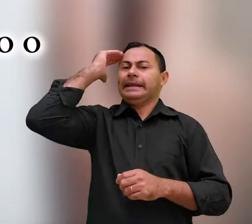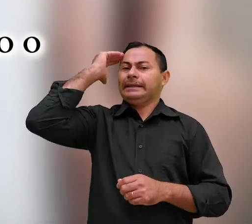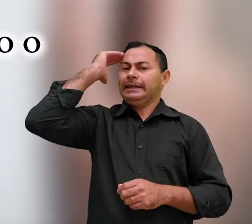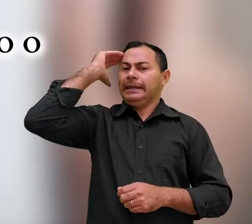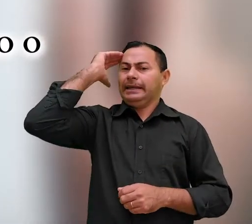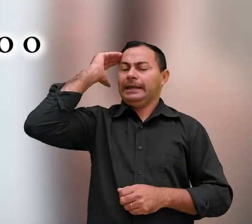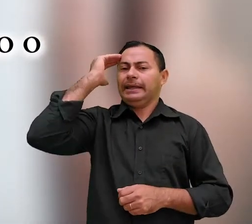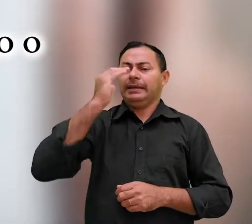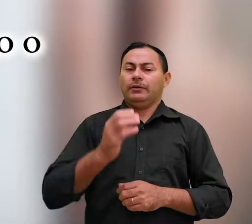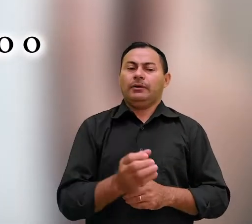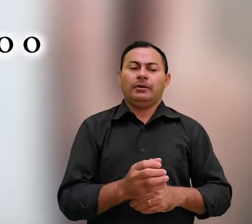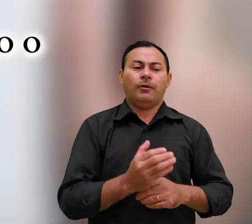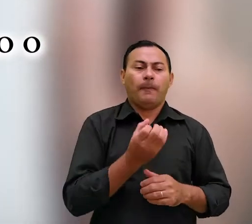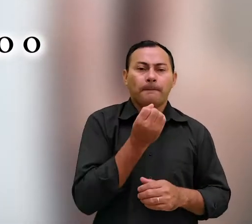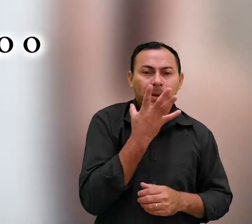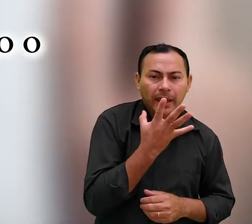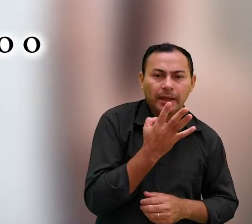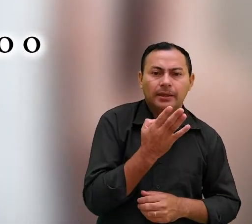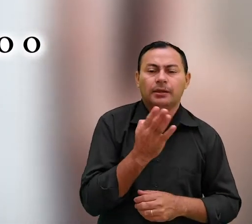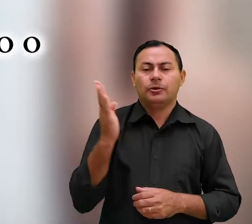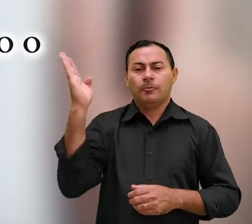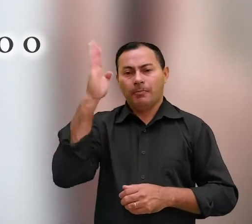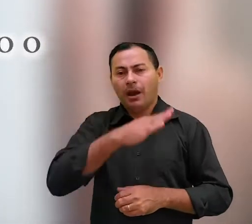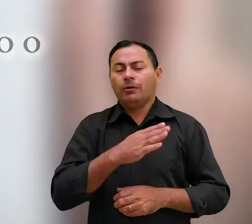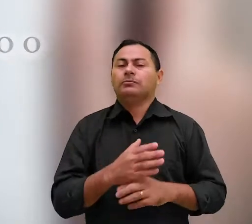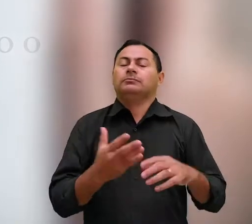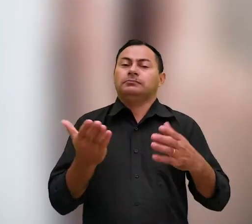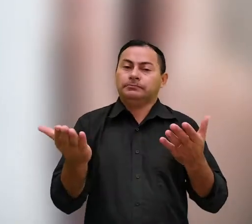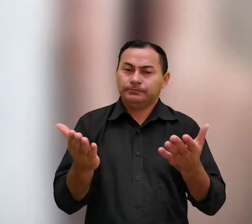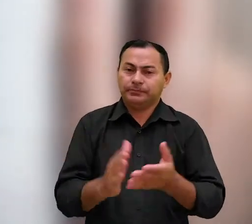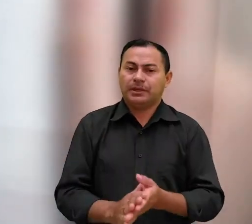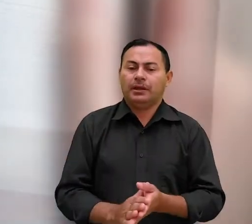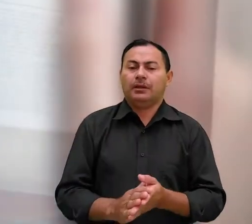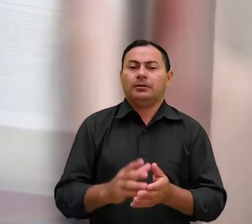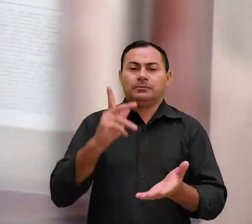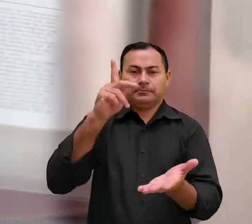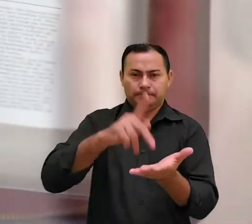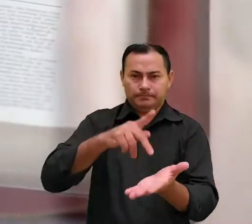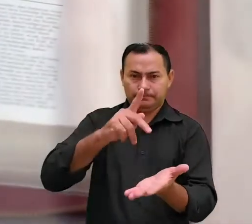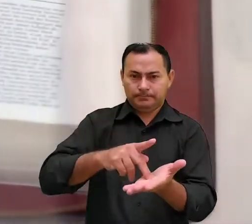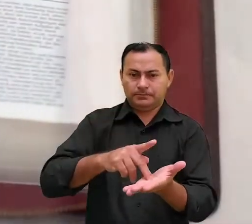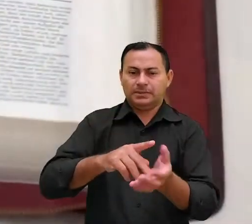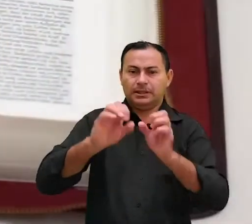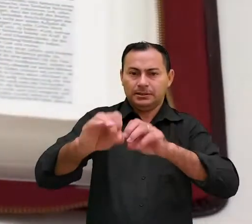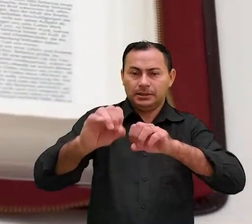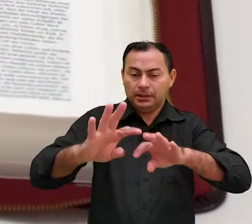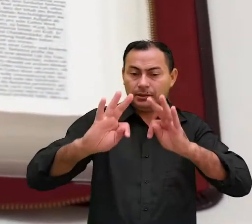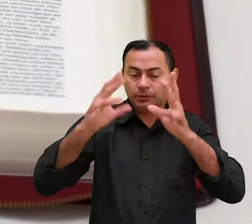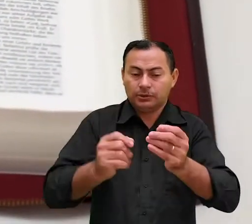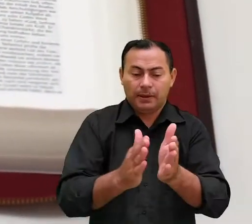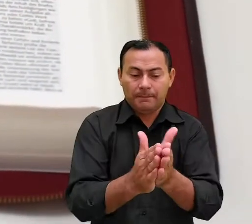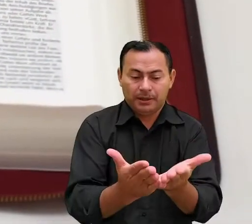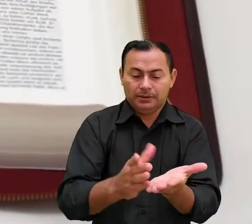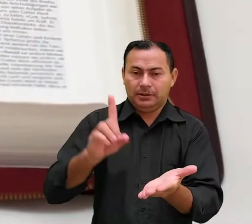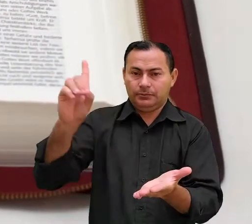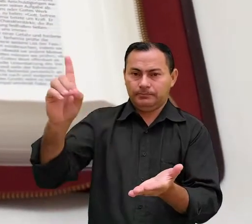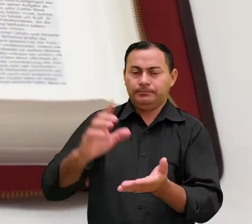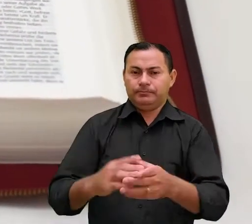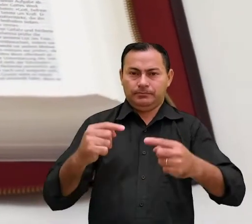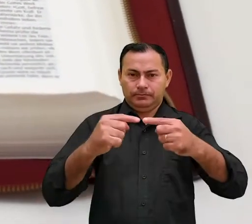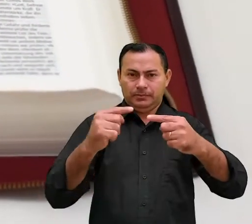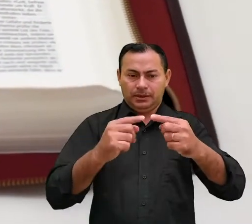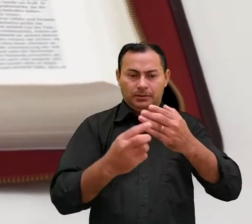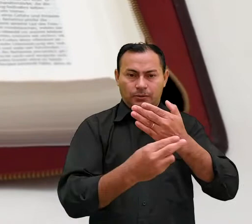discernir tanto o bem quanto o mal esta é uma verdade ensinada em toda a Bíblia